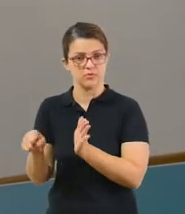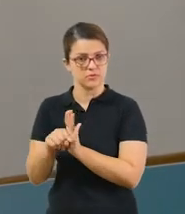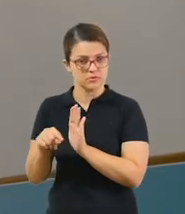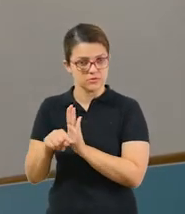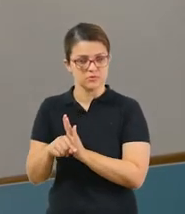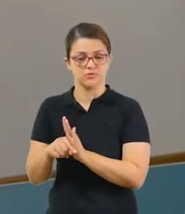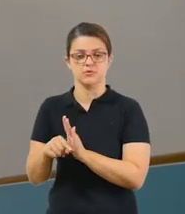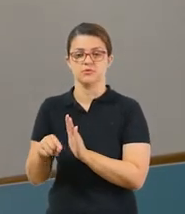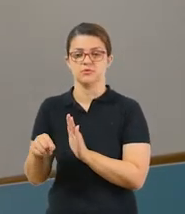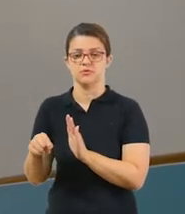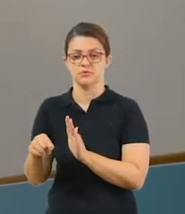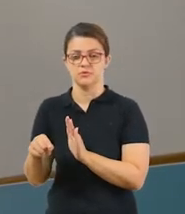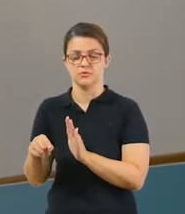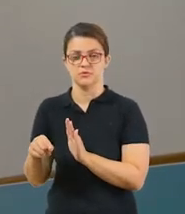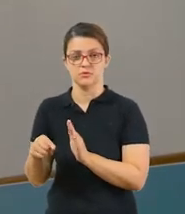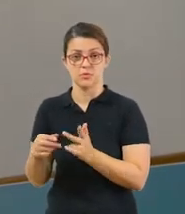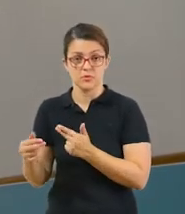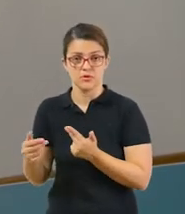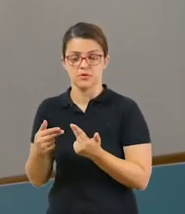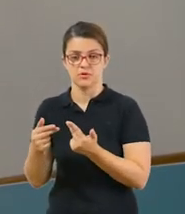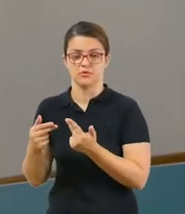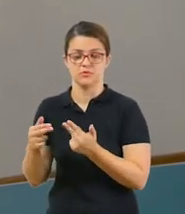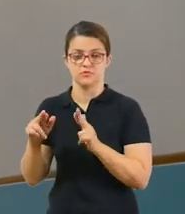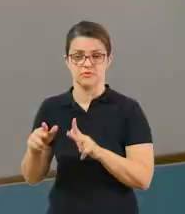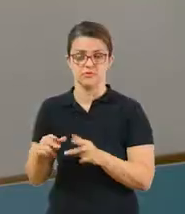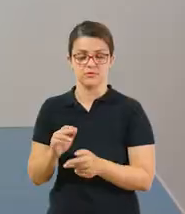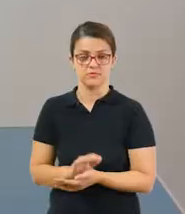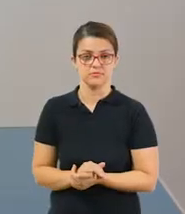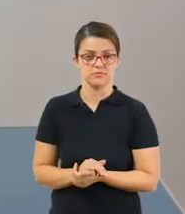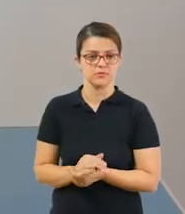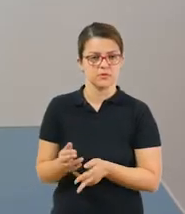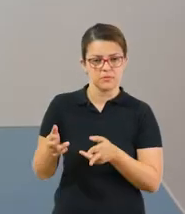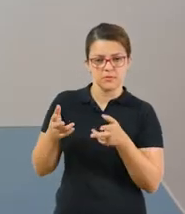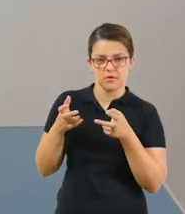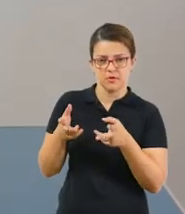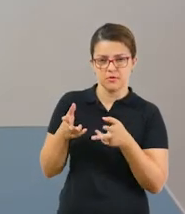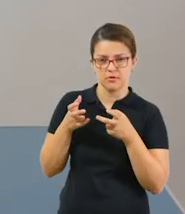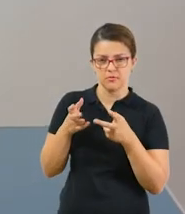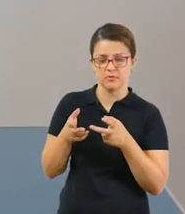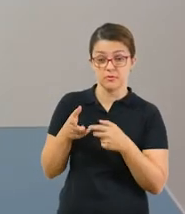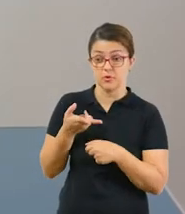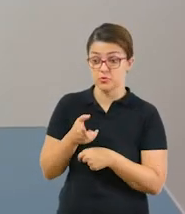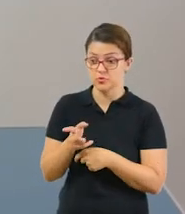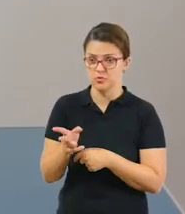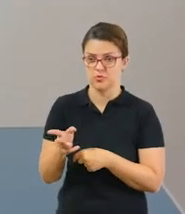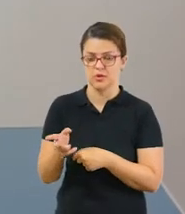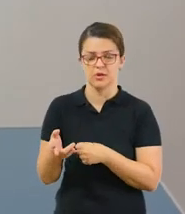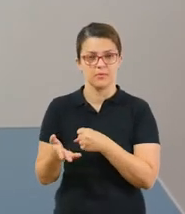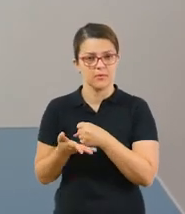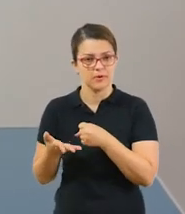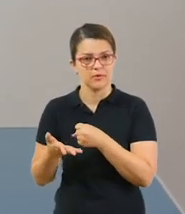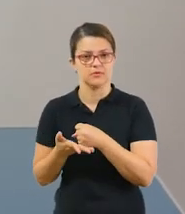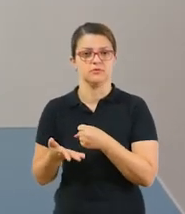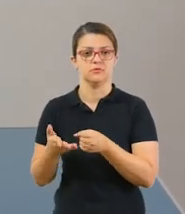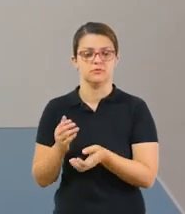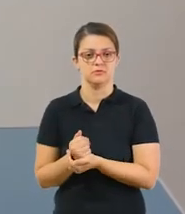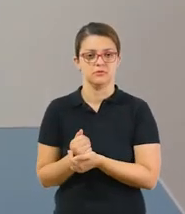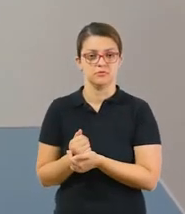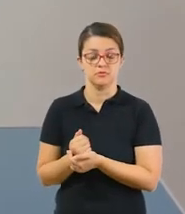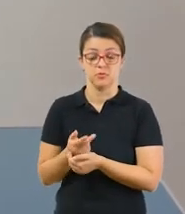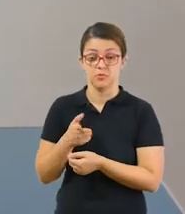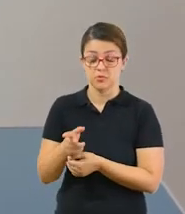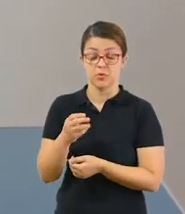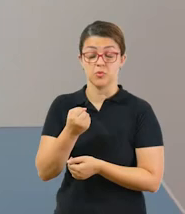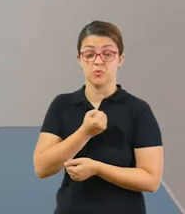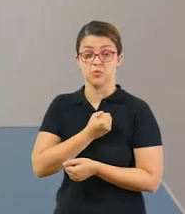para o 72, do 72 para o 63. Você vai perceber que ele vai manter um padrão, ou seja, vai ser o